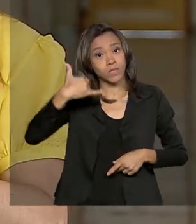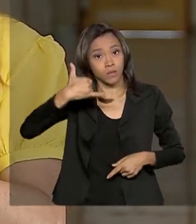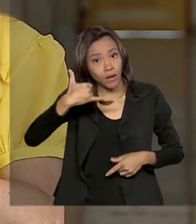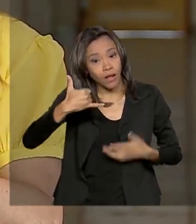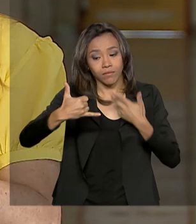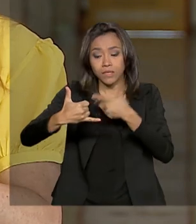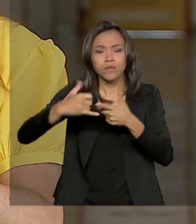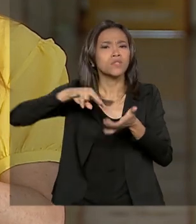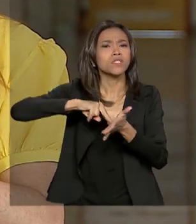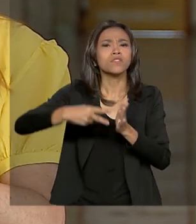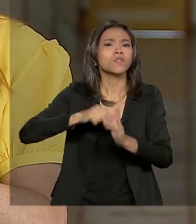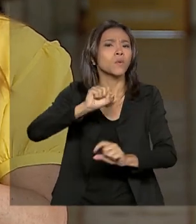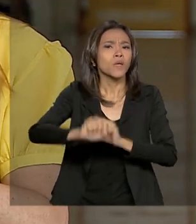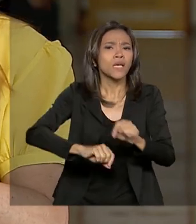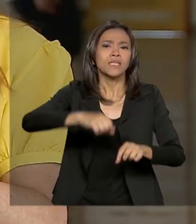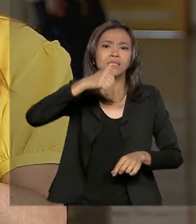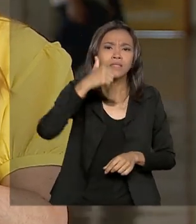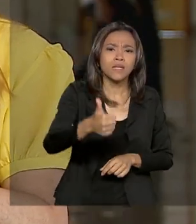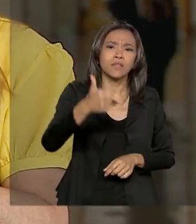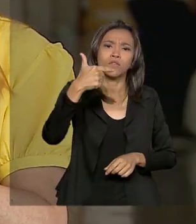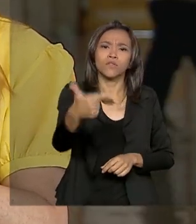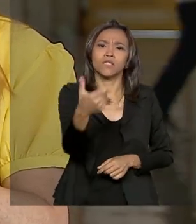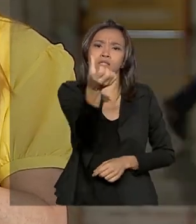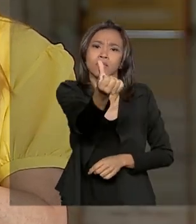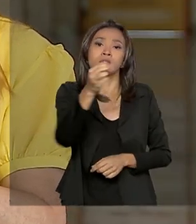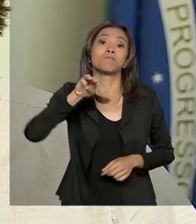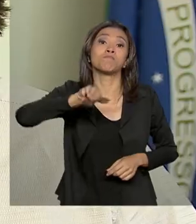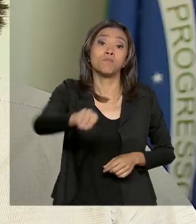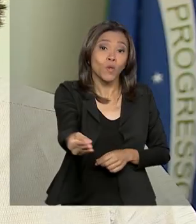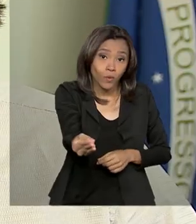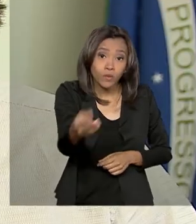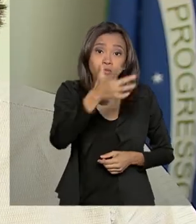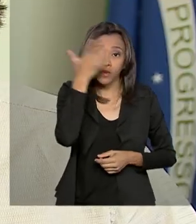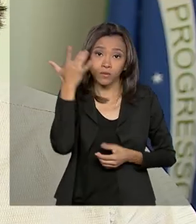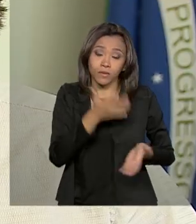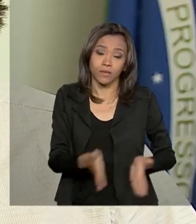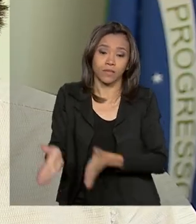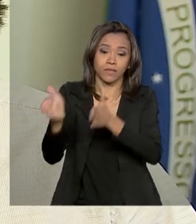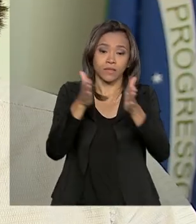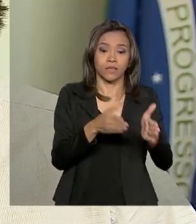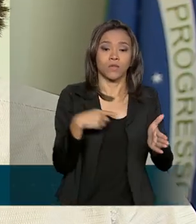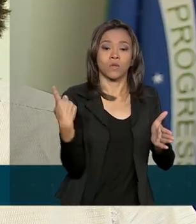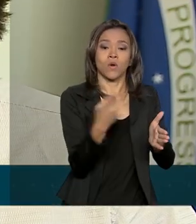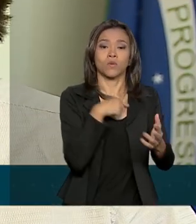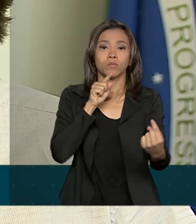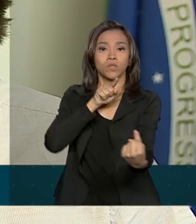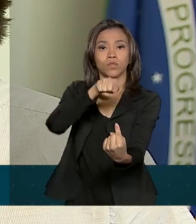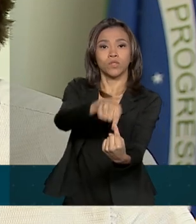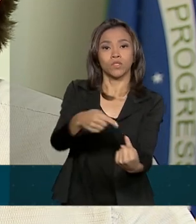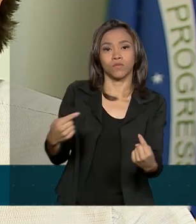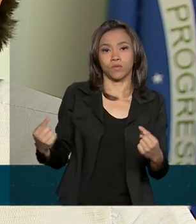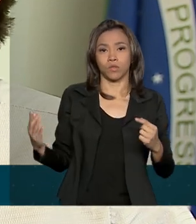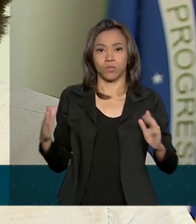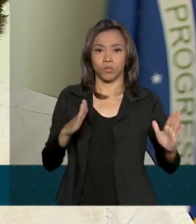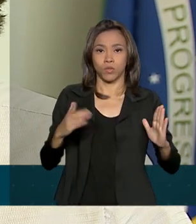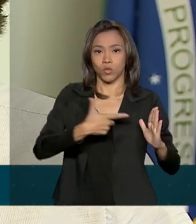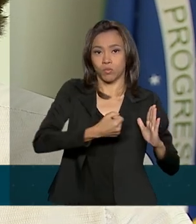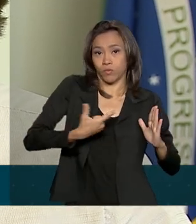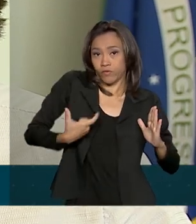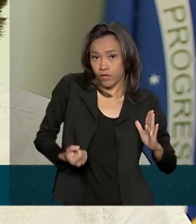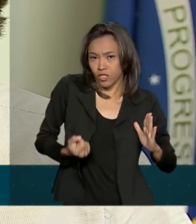significa 126 milhões de pessoas. A nossa meta para 2020 é atingirmos outros 500